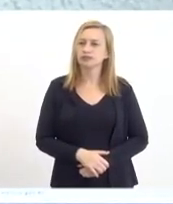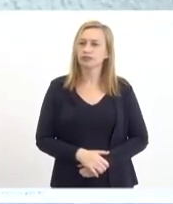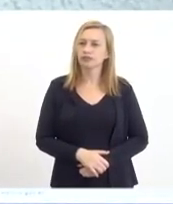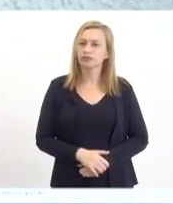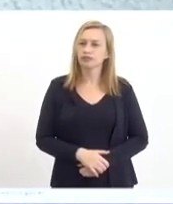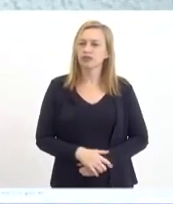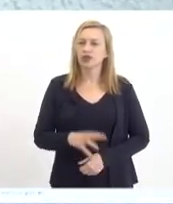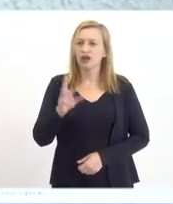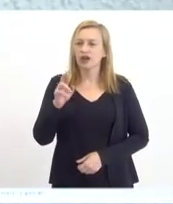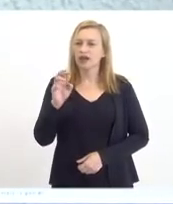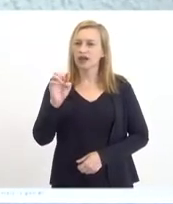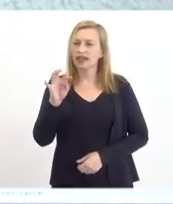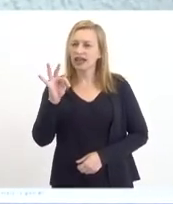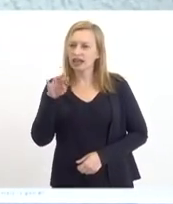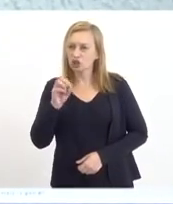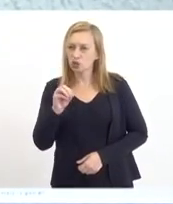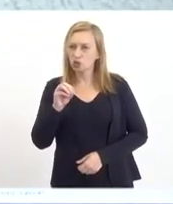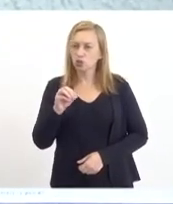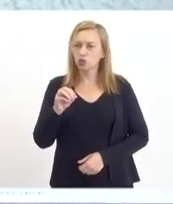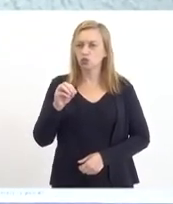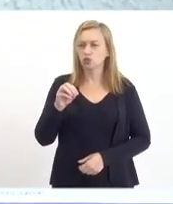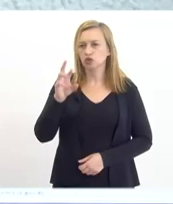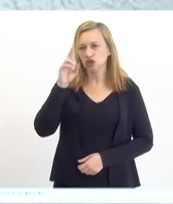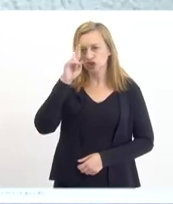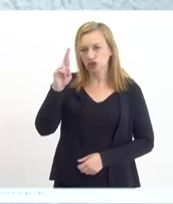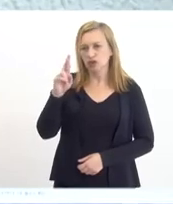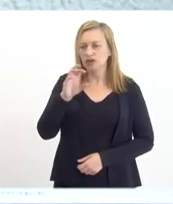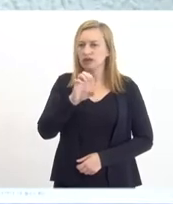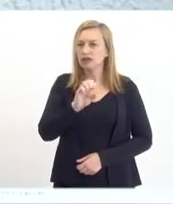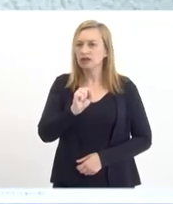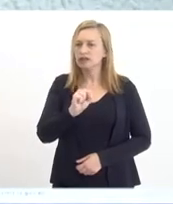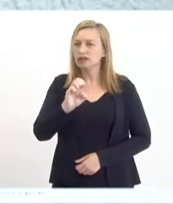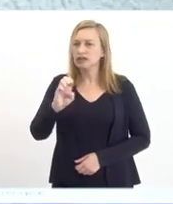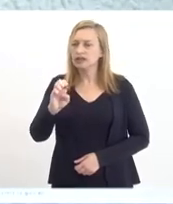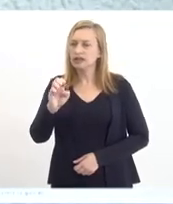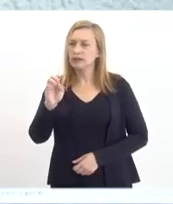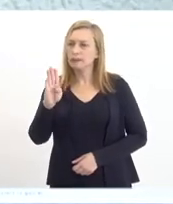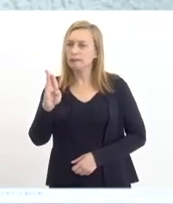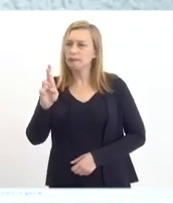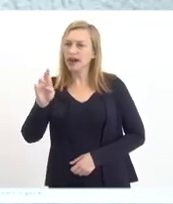Renato Regazzi, gerente do SEBRAE, está virtualmente nos acompanhando,